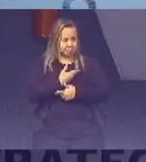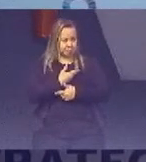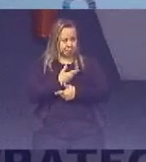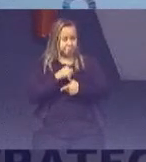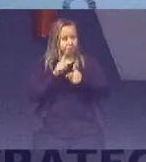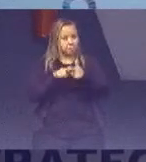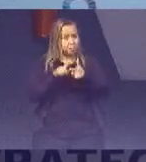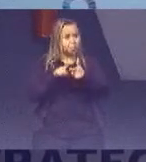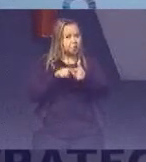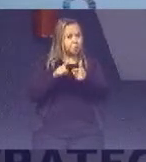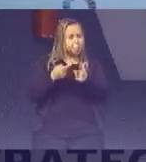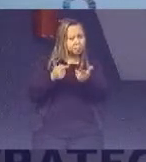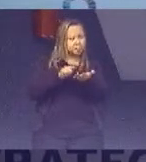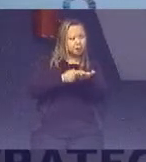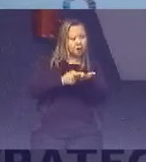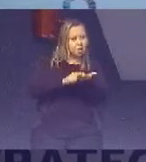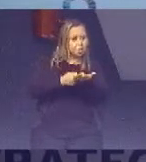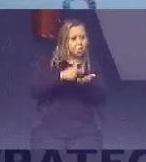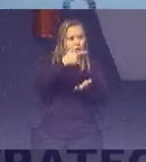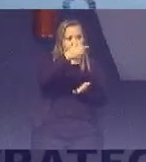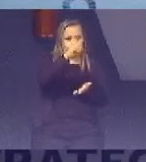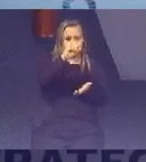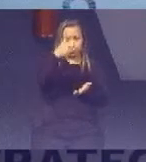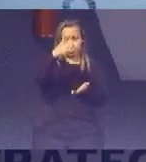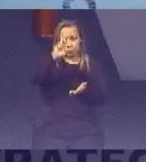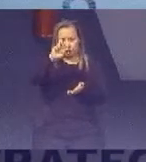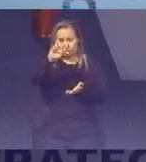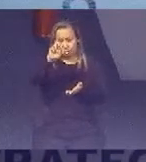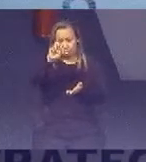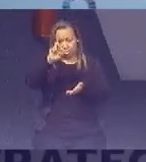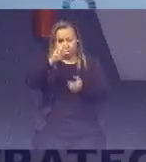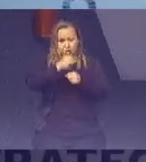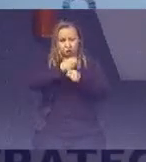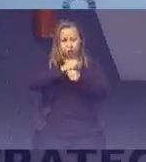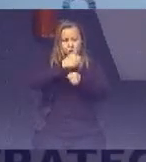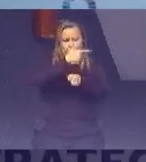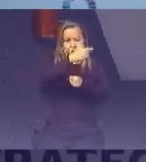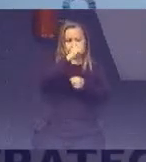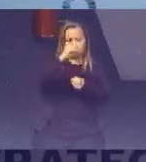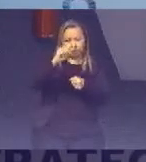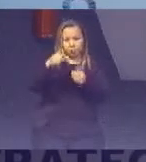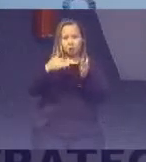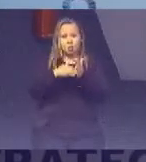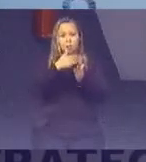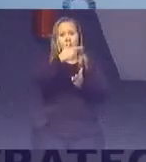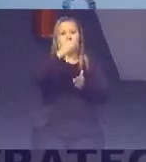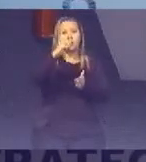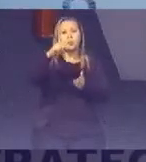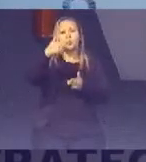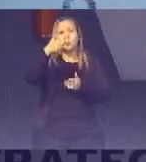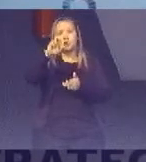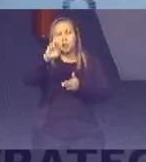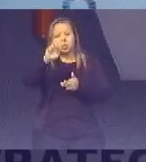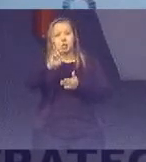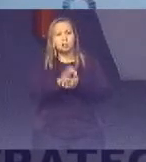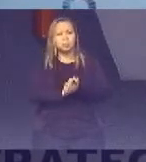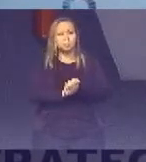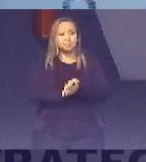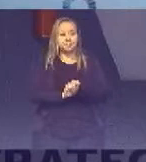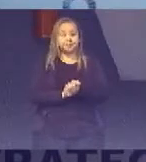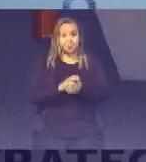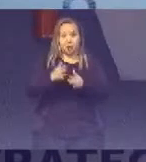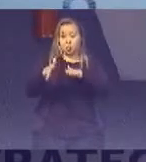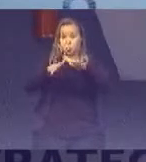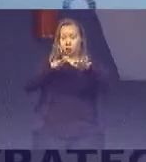tanto na agenda 2015 Que foi do ano de 2000 até 2015 Com os oito ODMs Que já era um